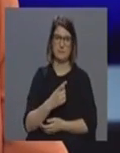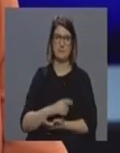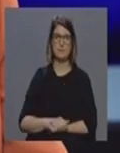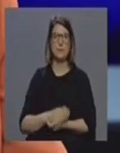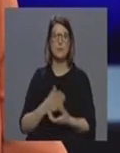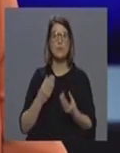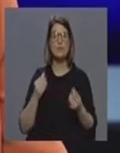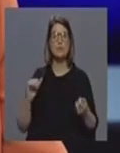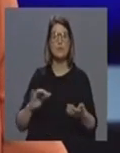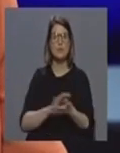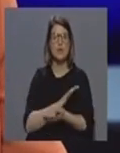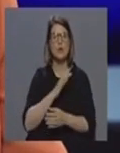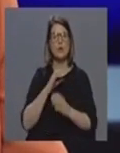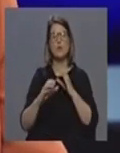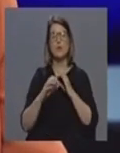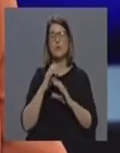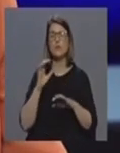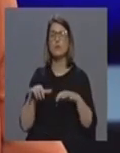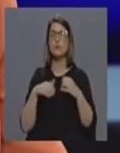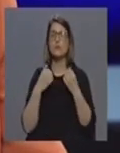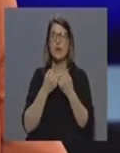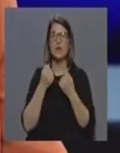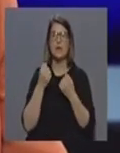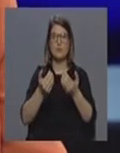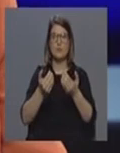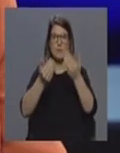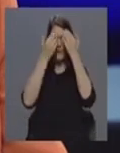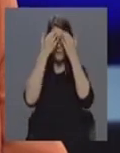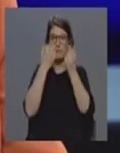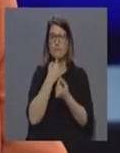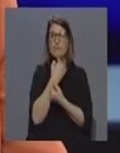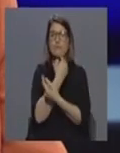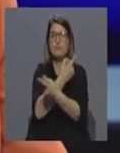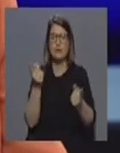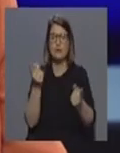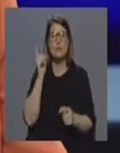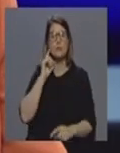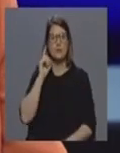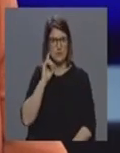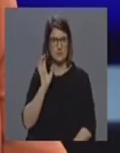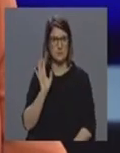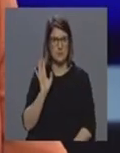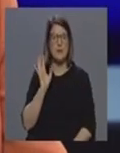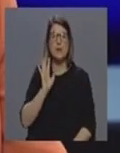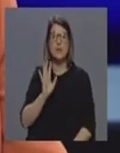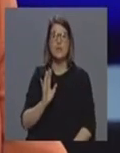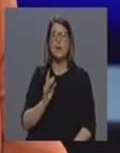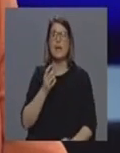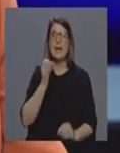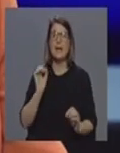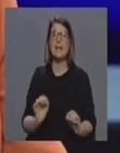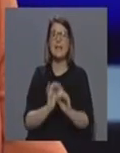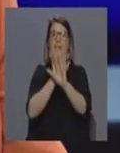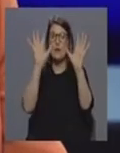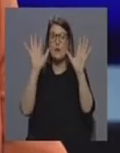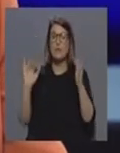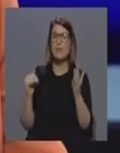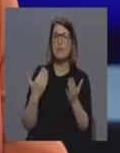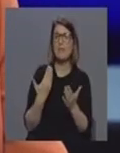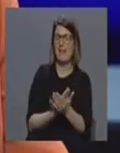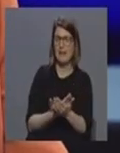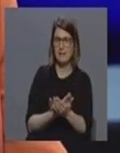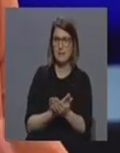notícia, muita comunicação social. É importante informar as pessoas, mas é importante informar as pessoas com clareza, certo? E com